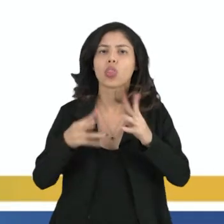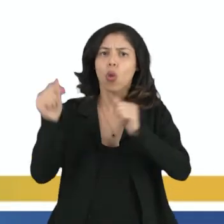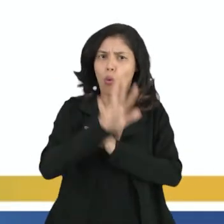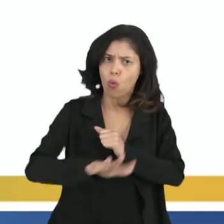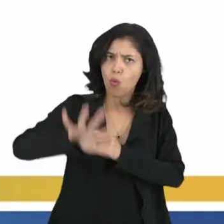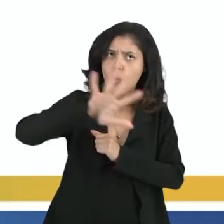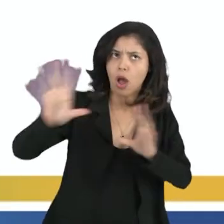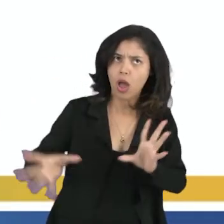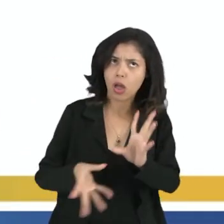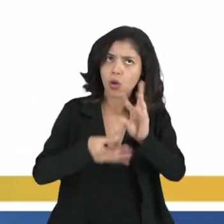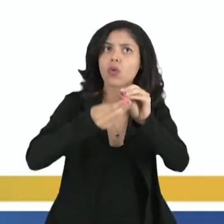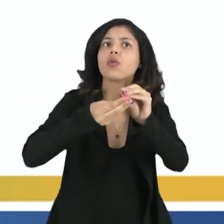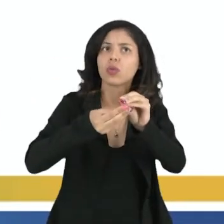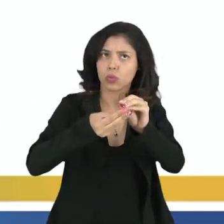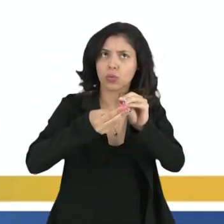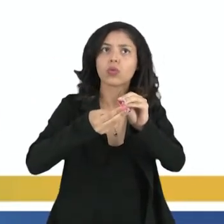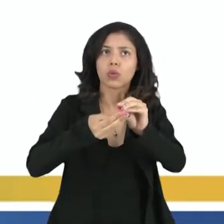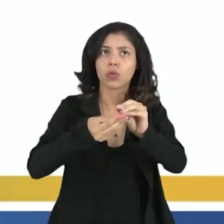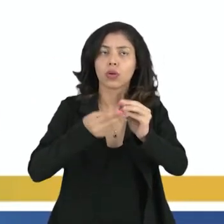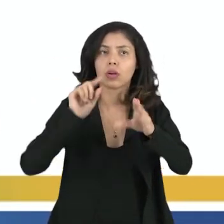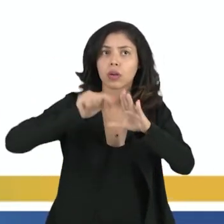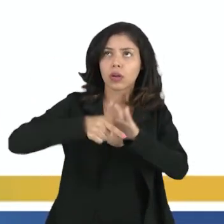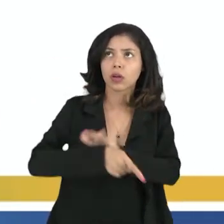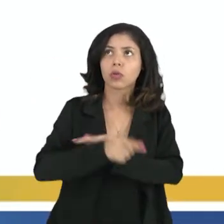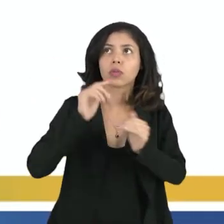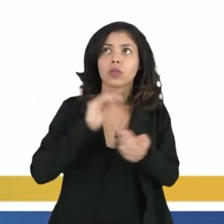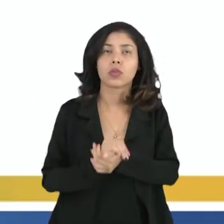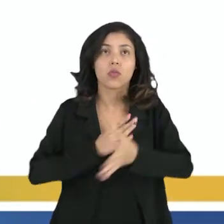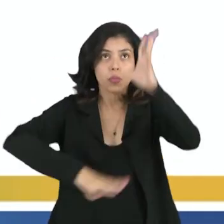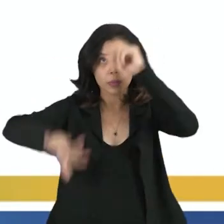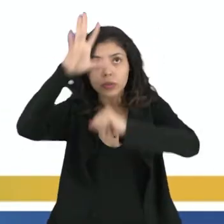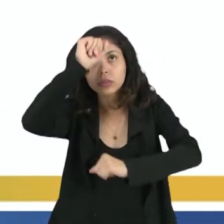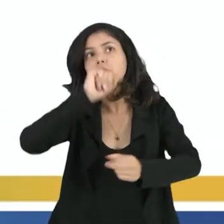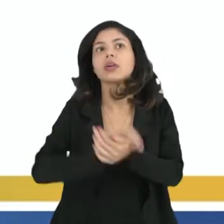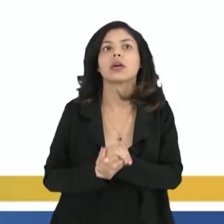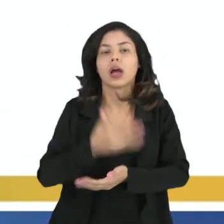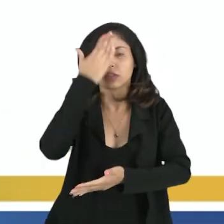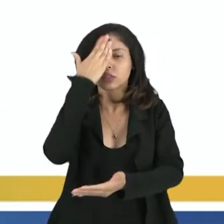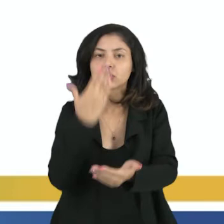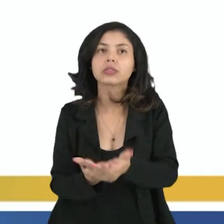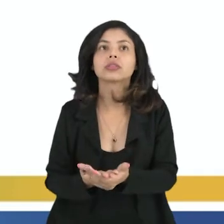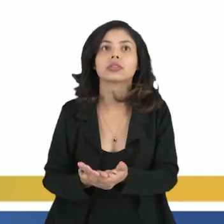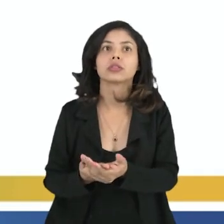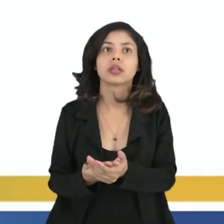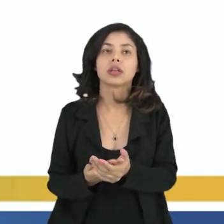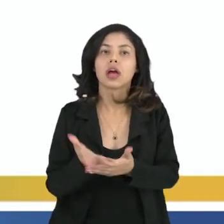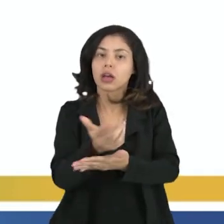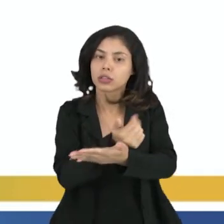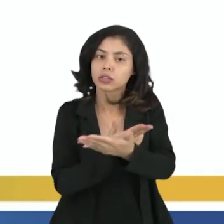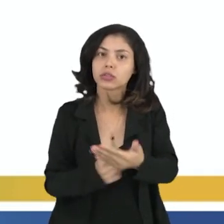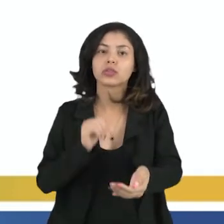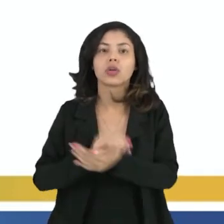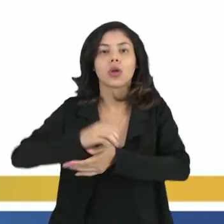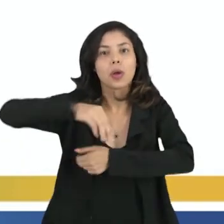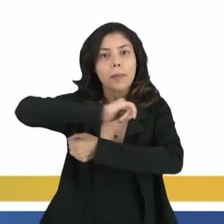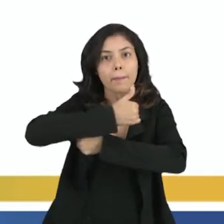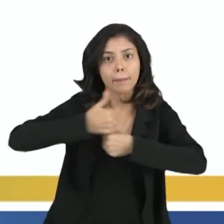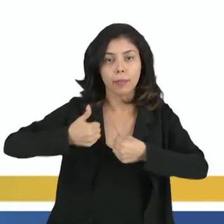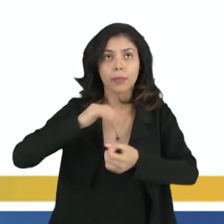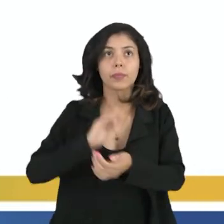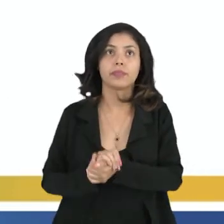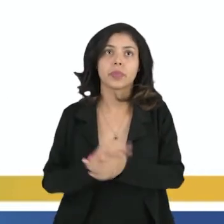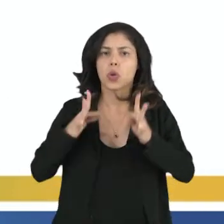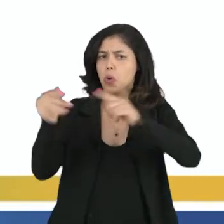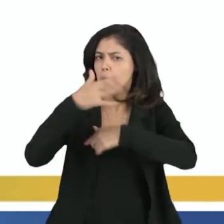complexo que inclui conhecimentos, crenças, arte, moral, leis, costumes